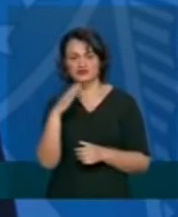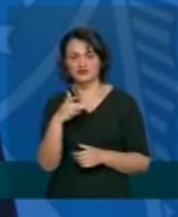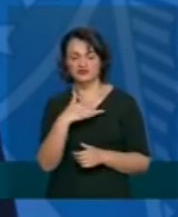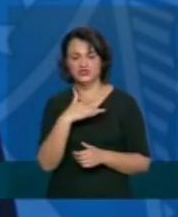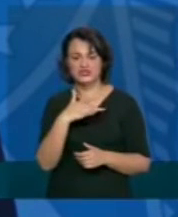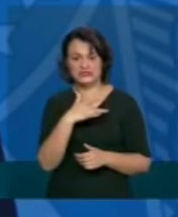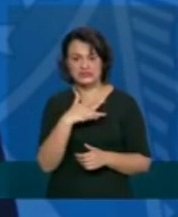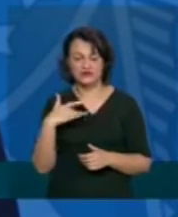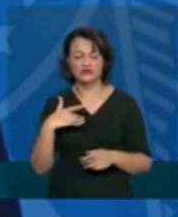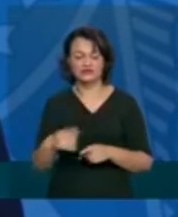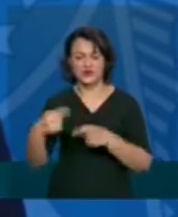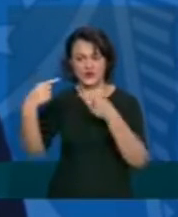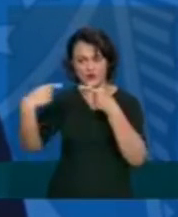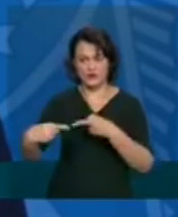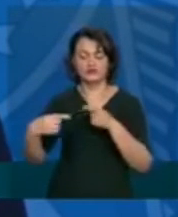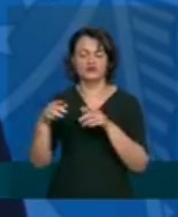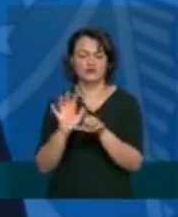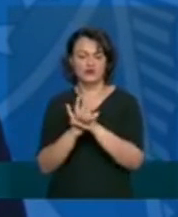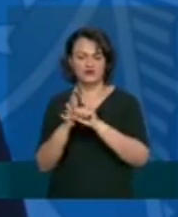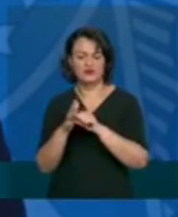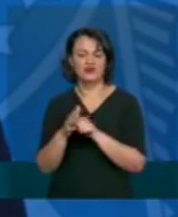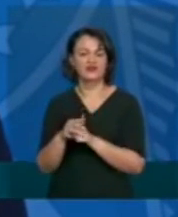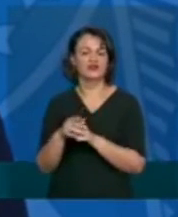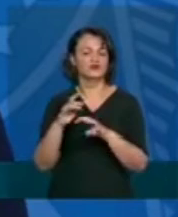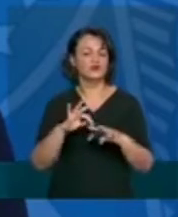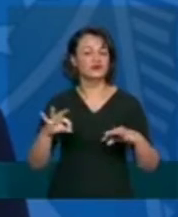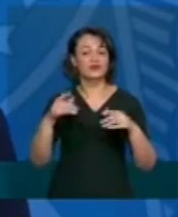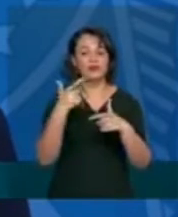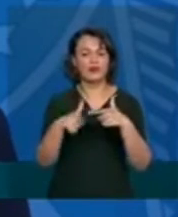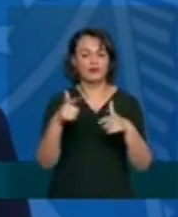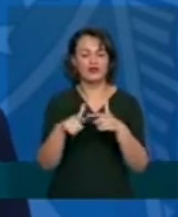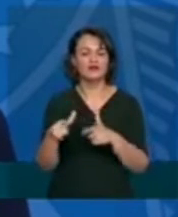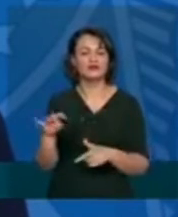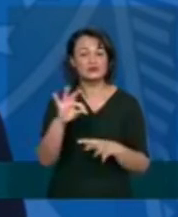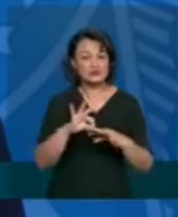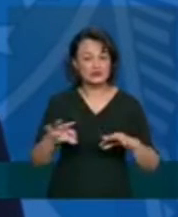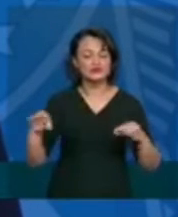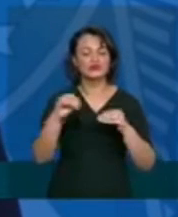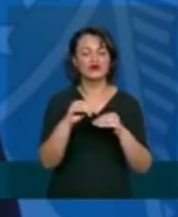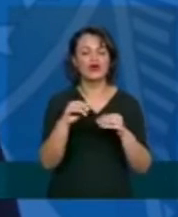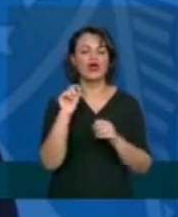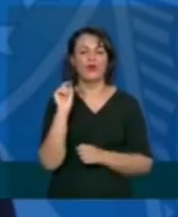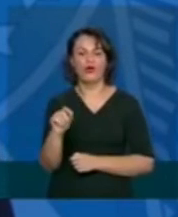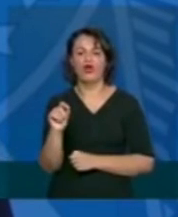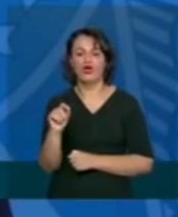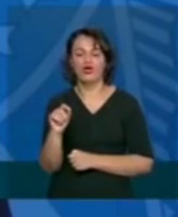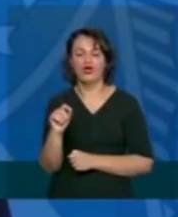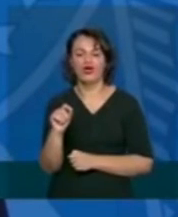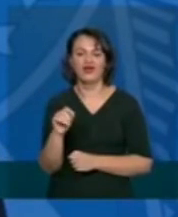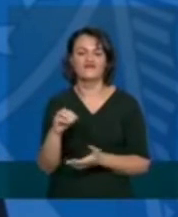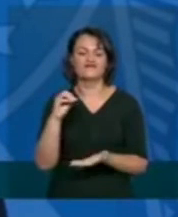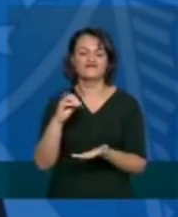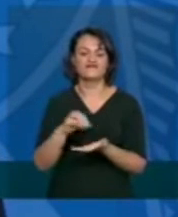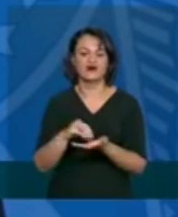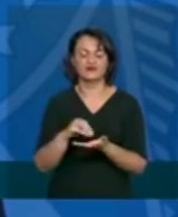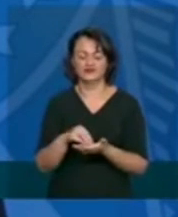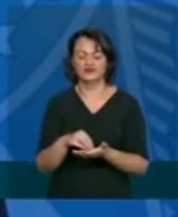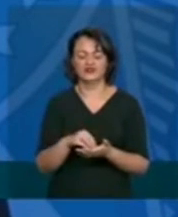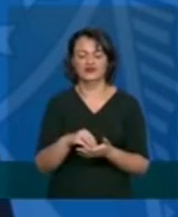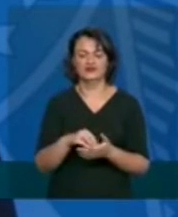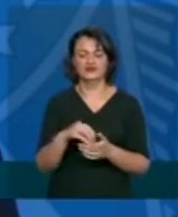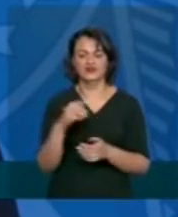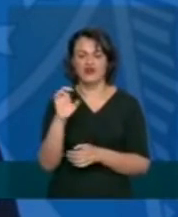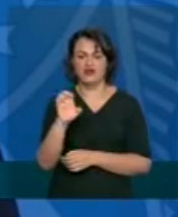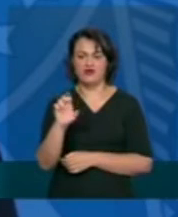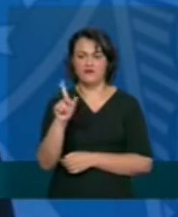enfrentamento da pandemia nós temos na mesa de problemas os recursos humanos a falta de EPIs mundial